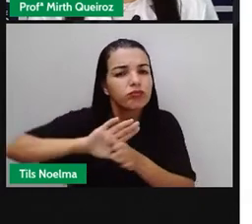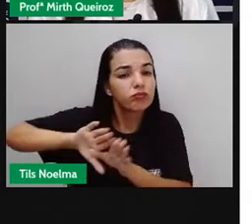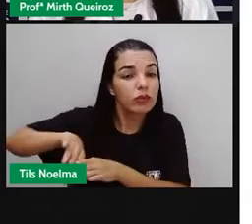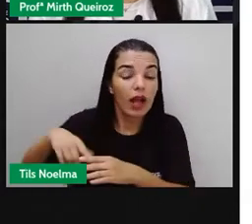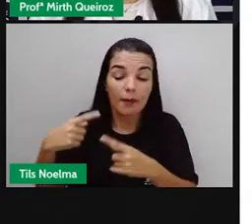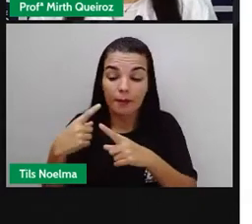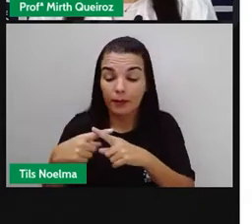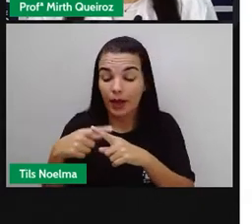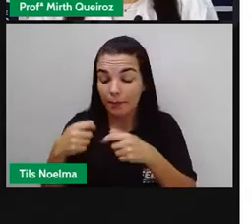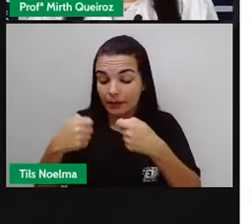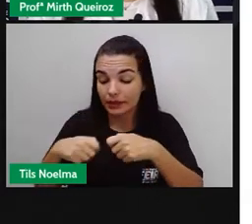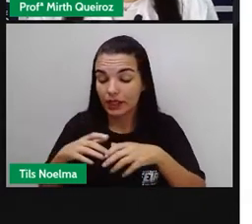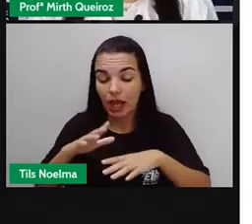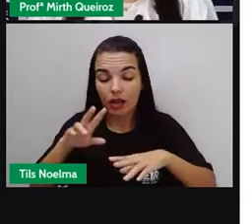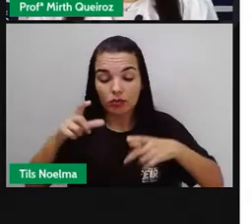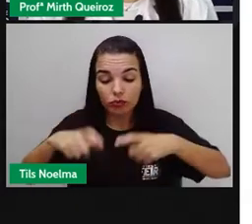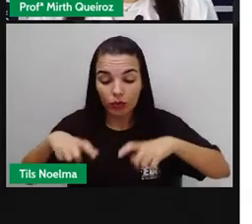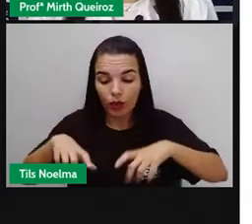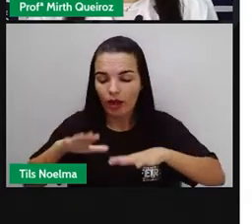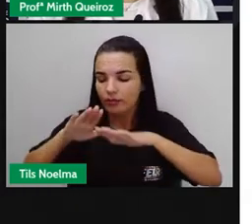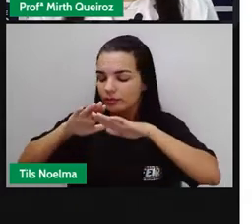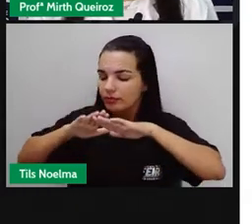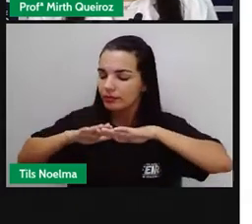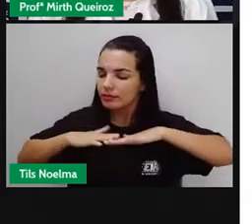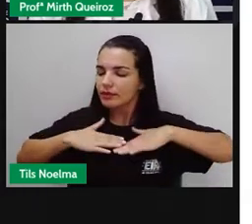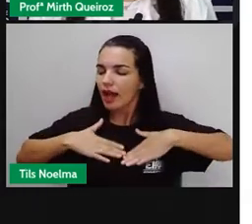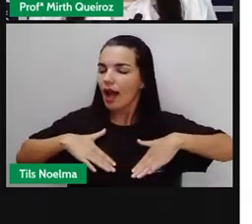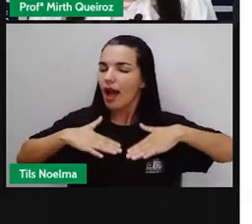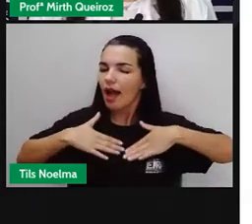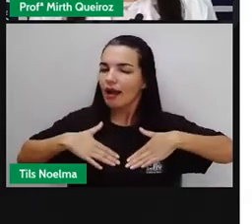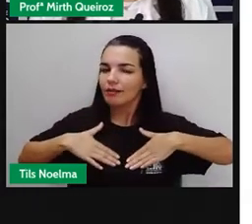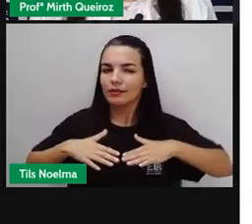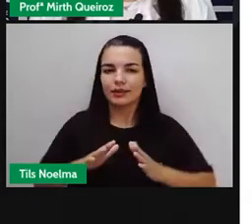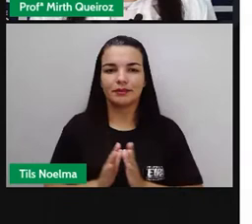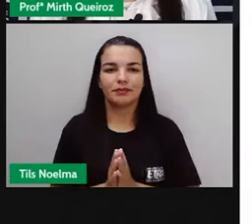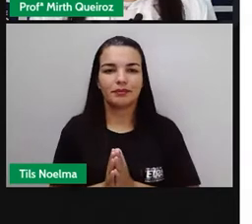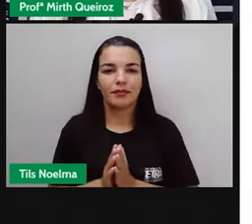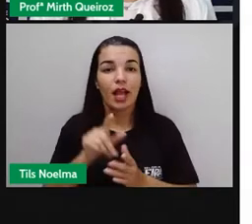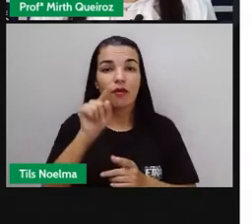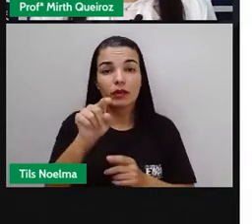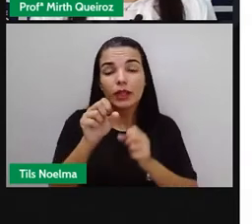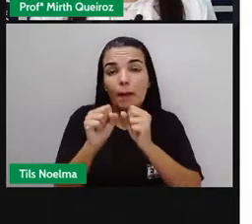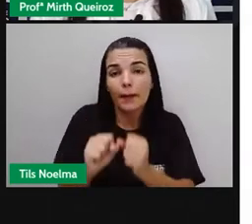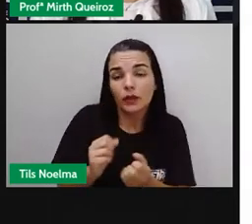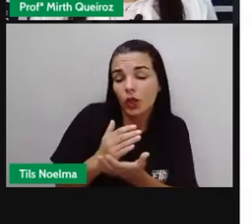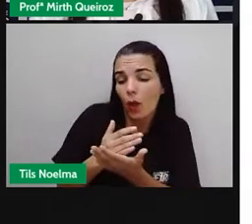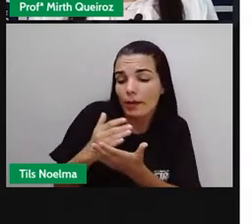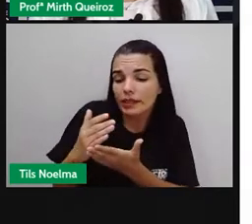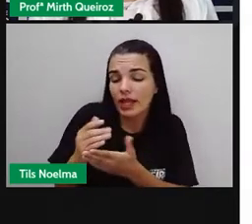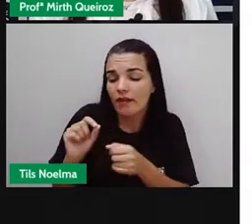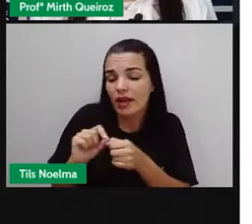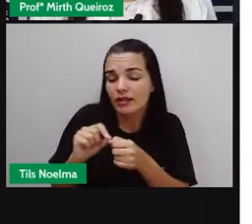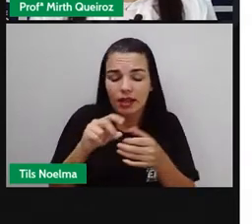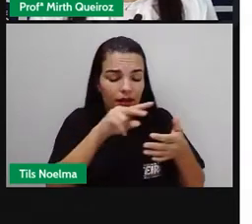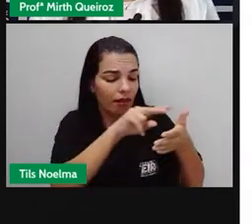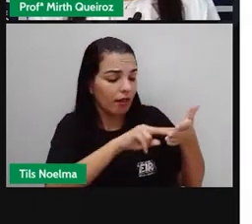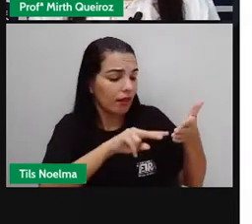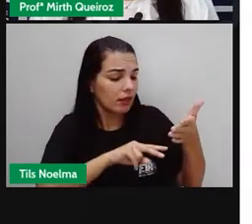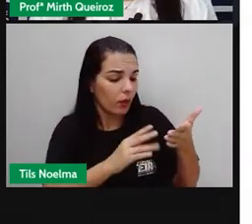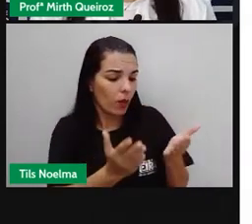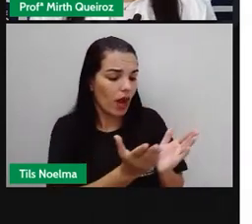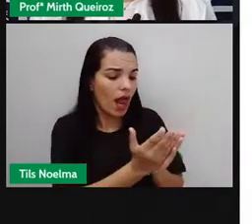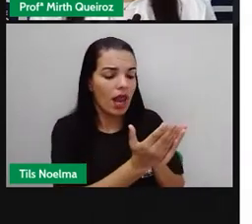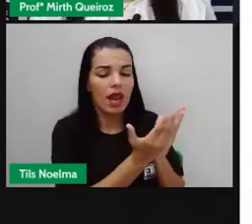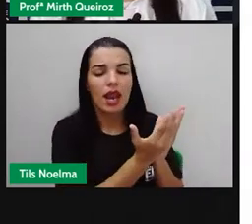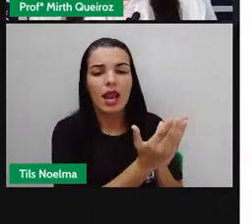tranquilo e longe de distrações. Comece com estilos de livros que te agradam. Para você aprender a